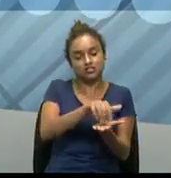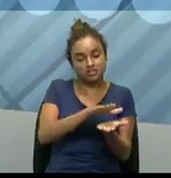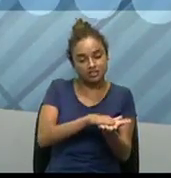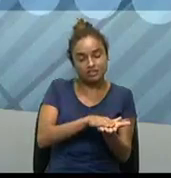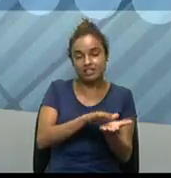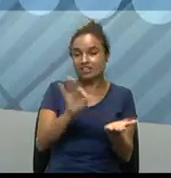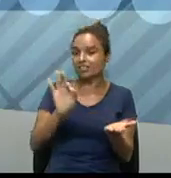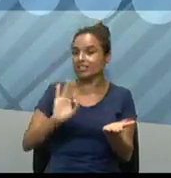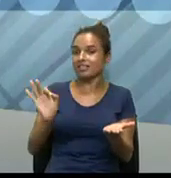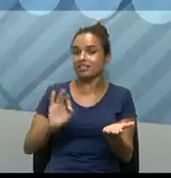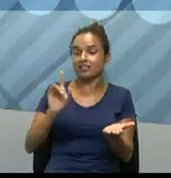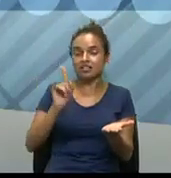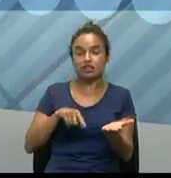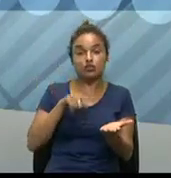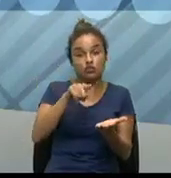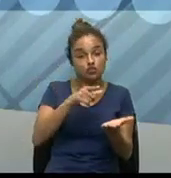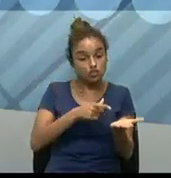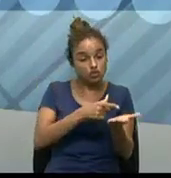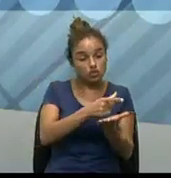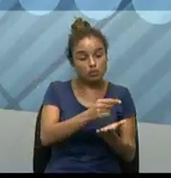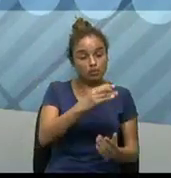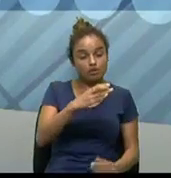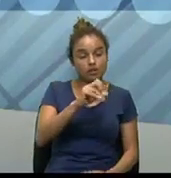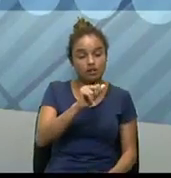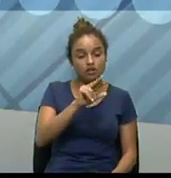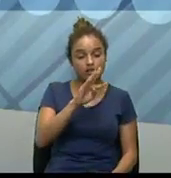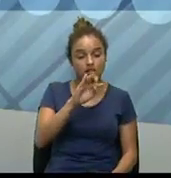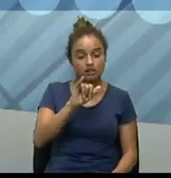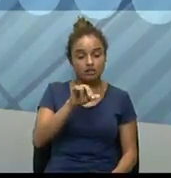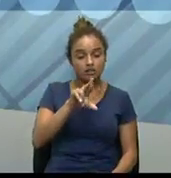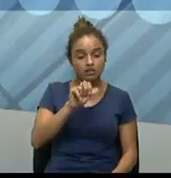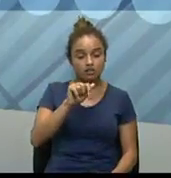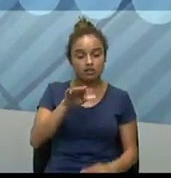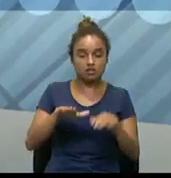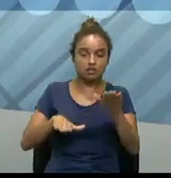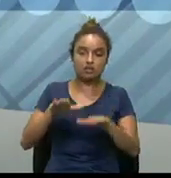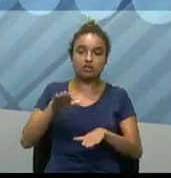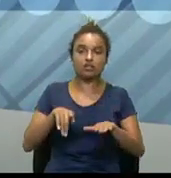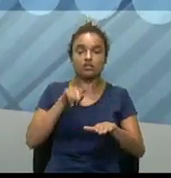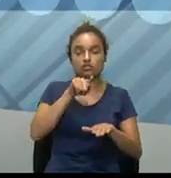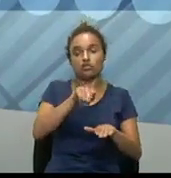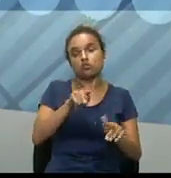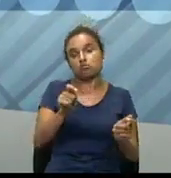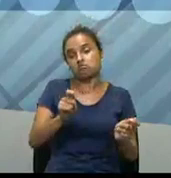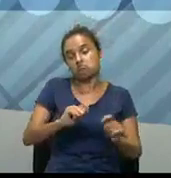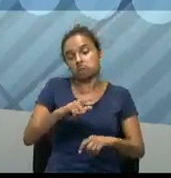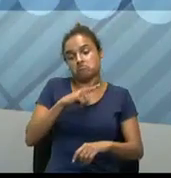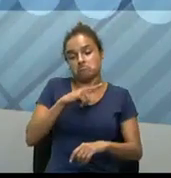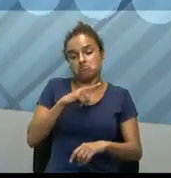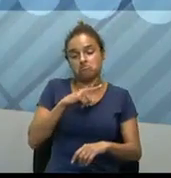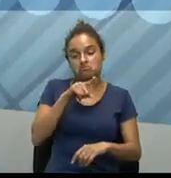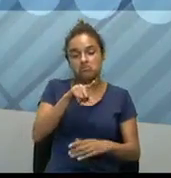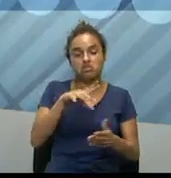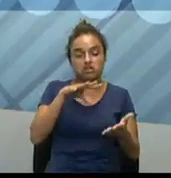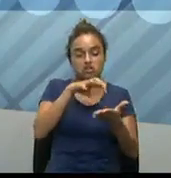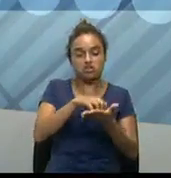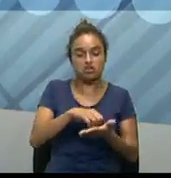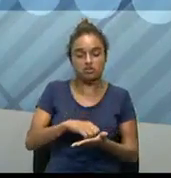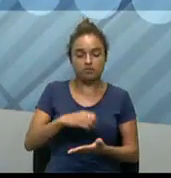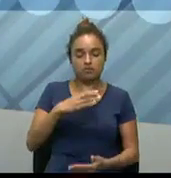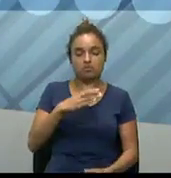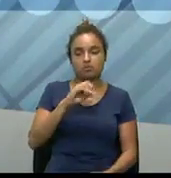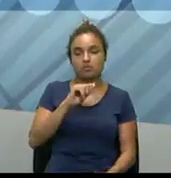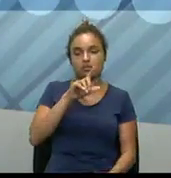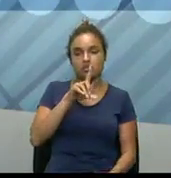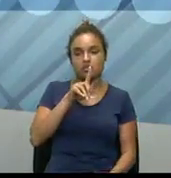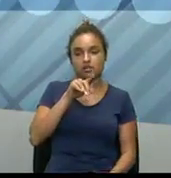adquire a carteira, mas essa carteira, muitas vezes, né? Então, você faz o cadastro, mas, né?